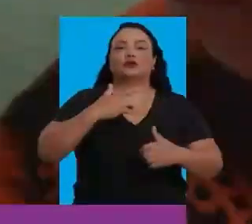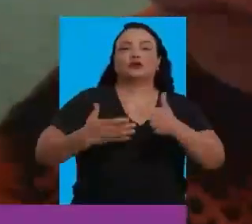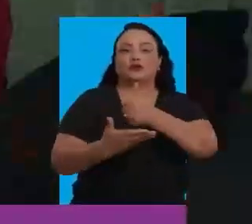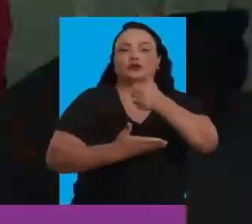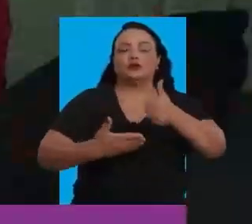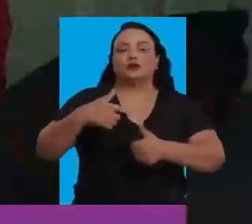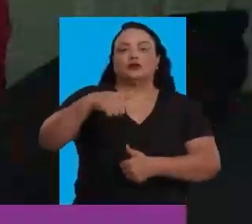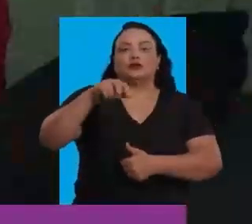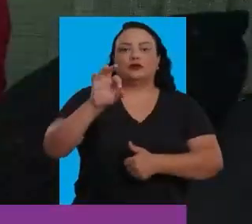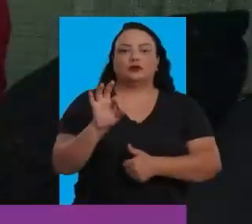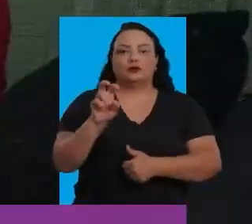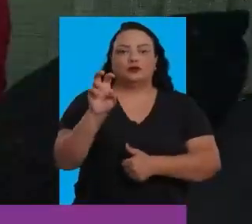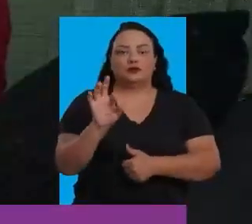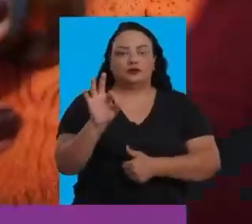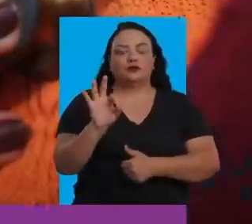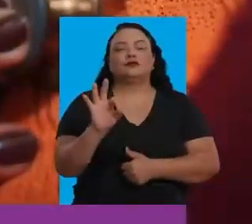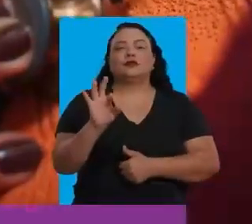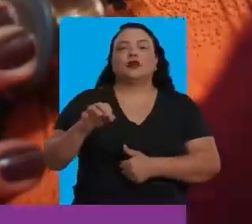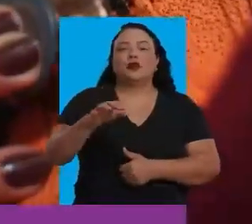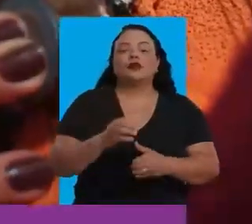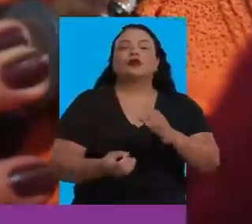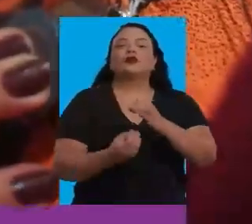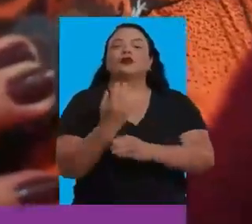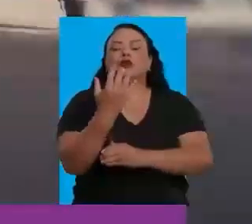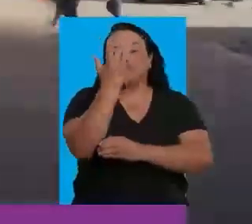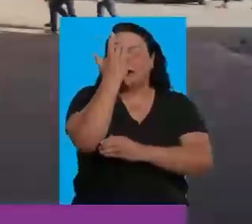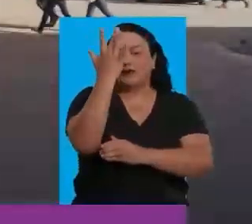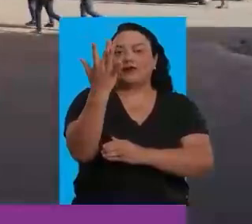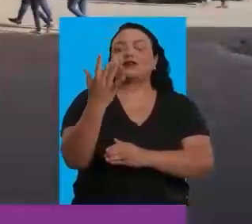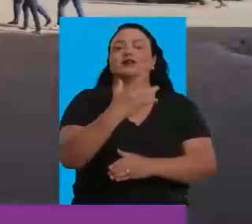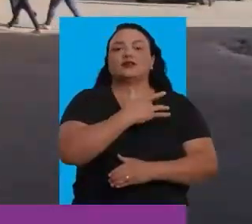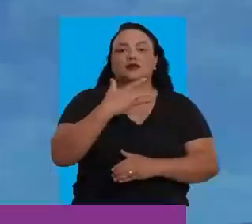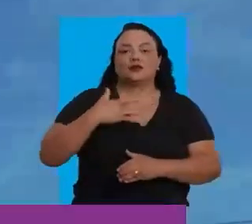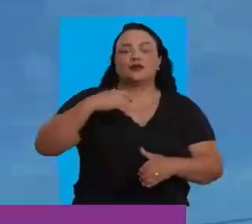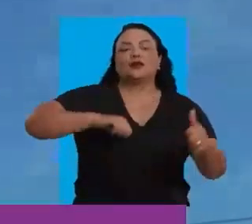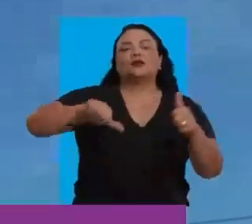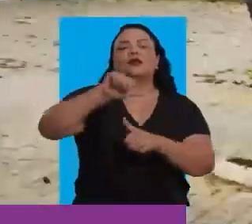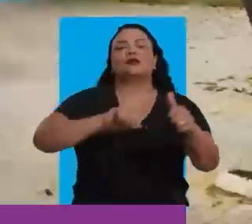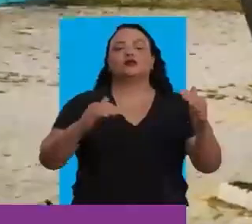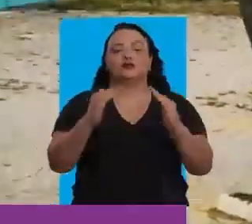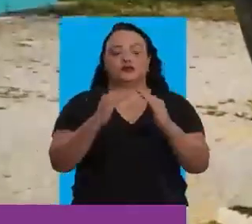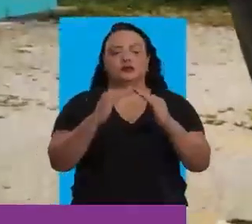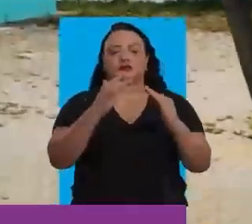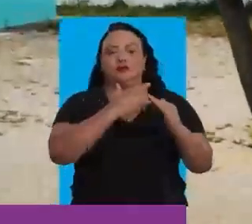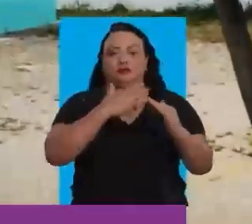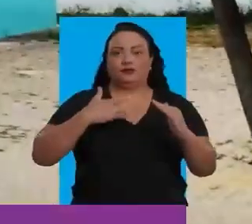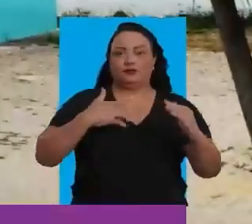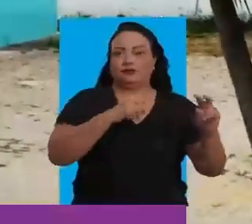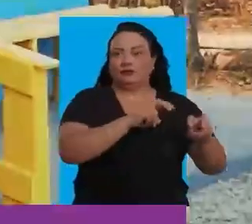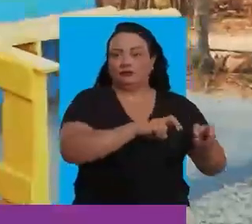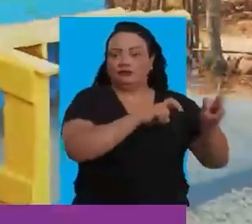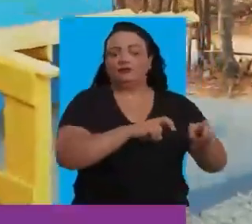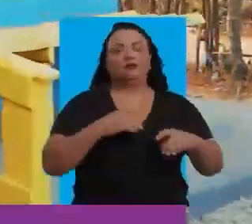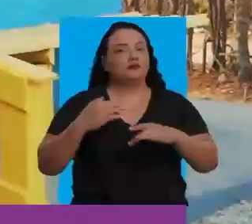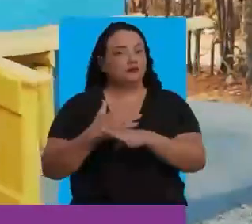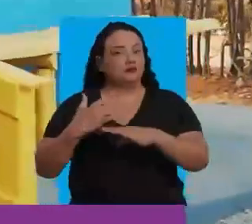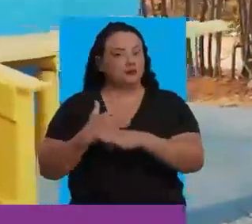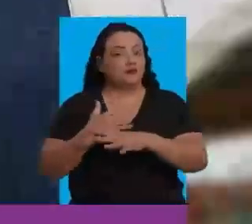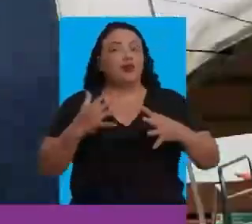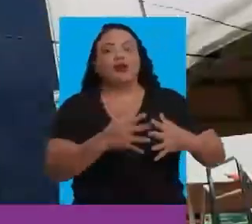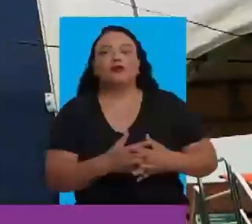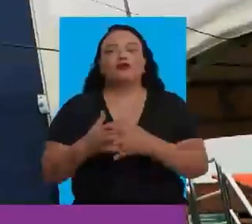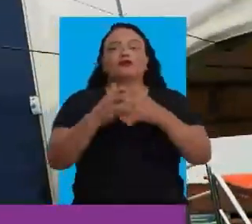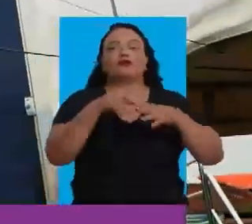a atenção básica para 75% do nosso território. Criou o Facilita Saúde. Reformou postos na sede e na zona rural.